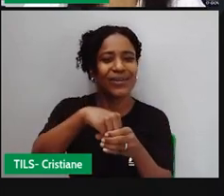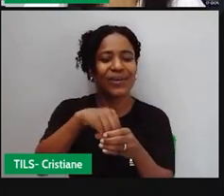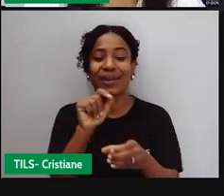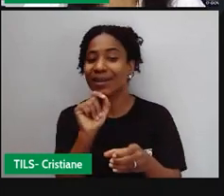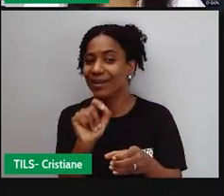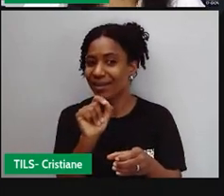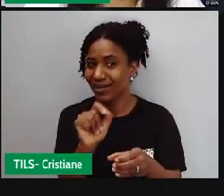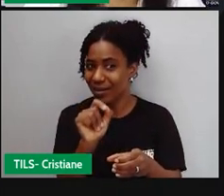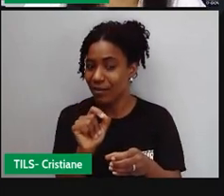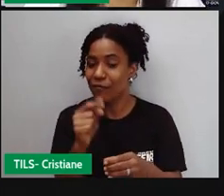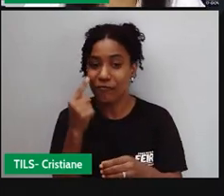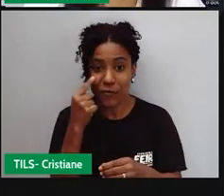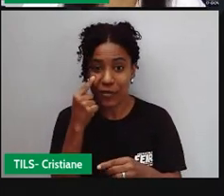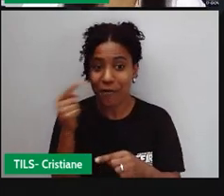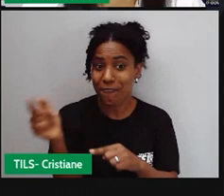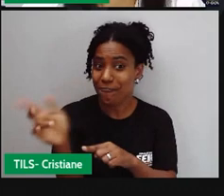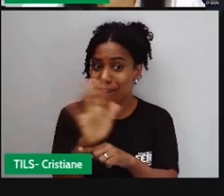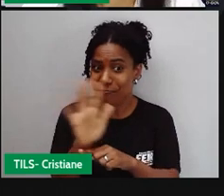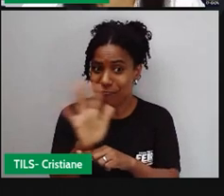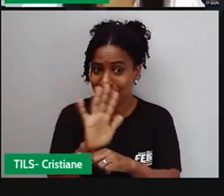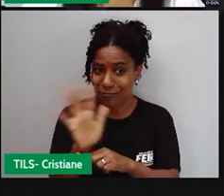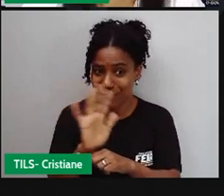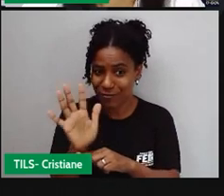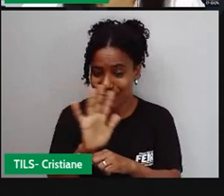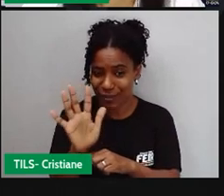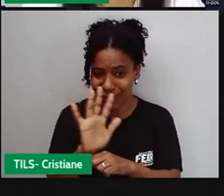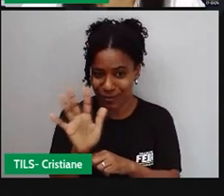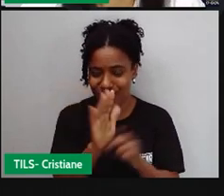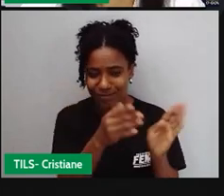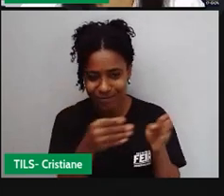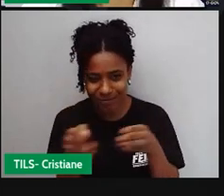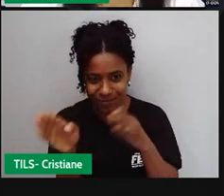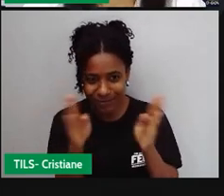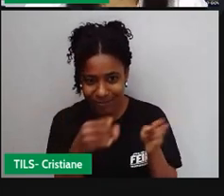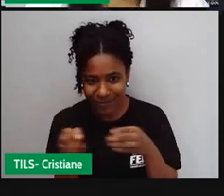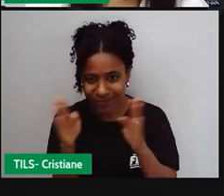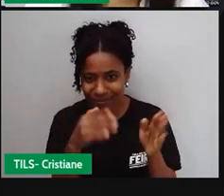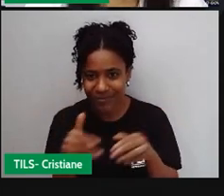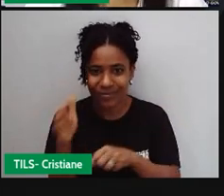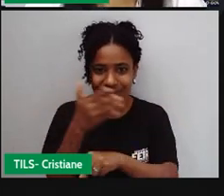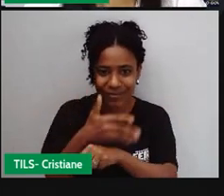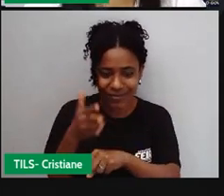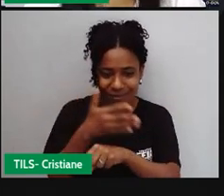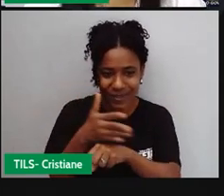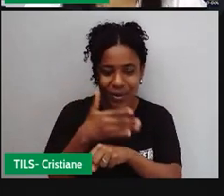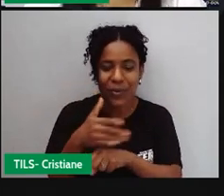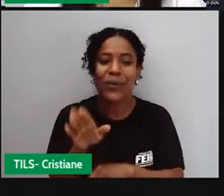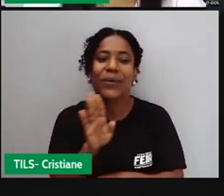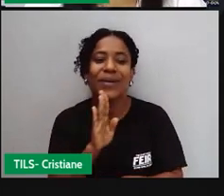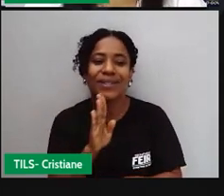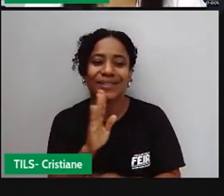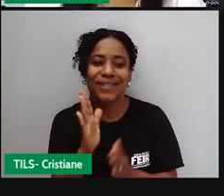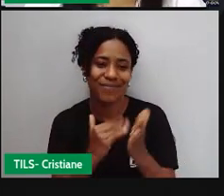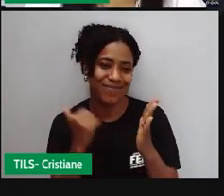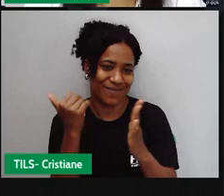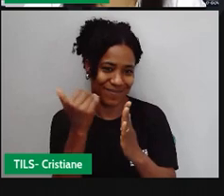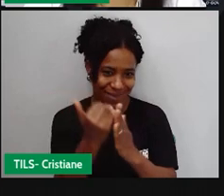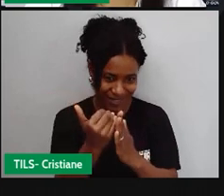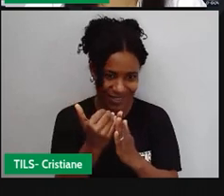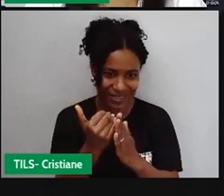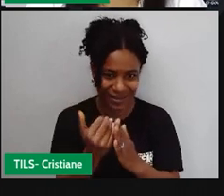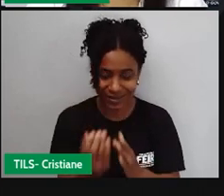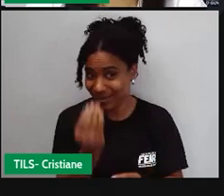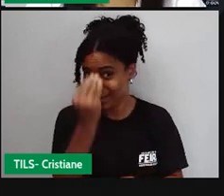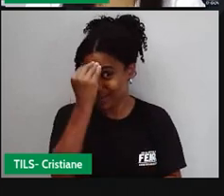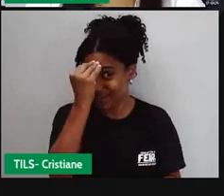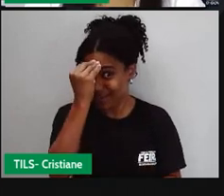prova vai colocar um vídeo agora para a gente treinar um pouquinho dos conhecimentos que a gente adquiriu agora